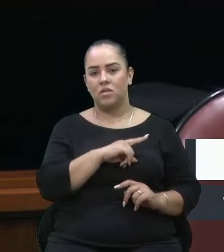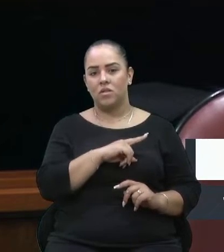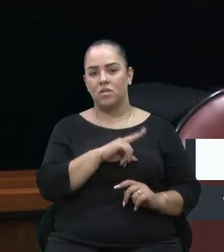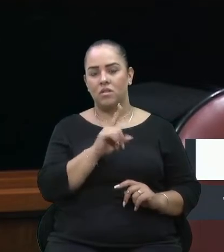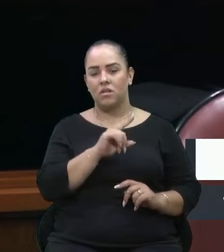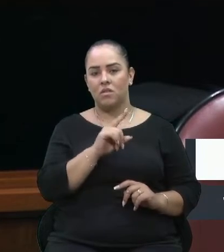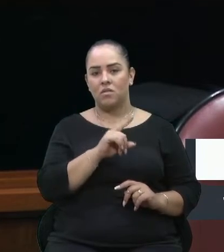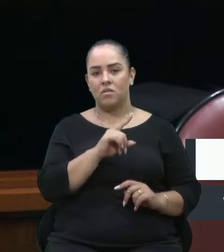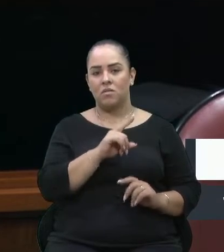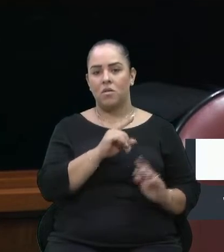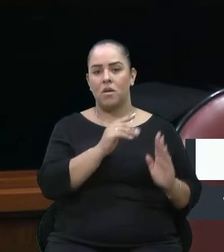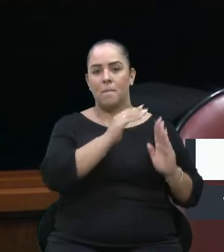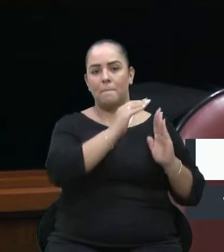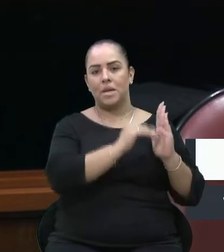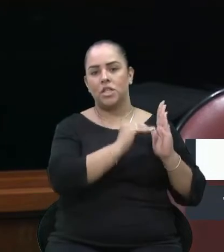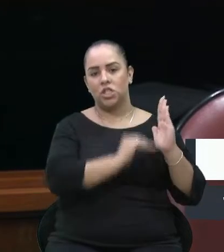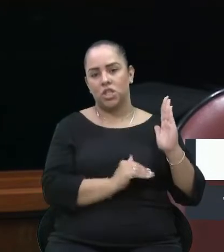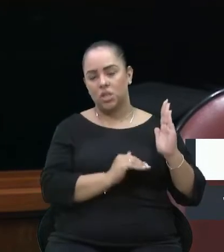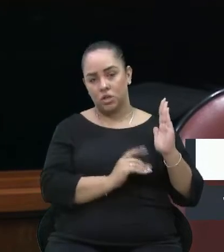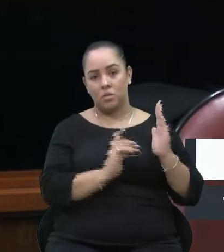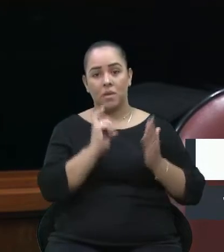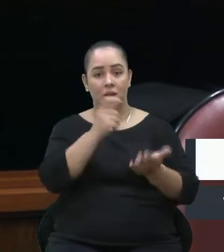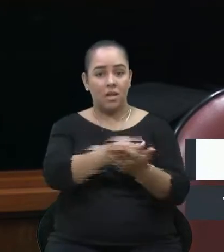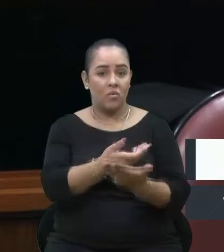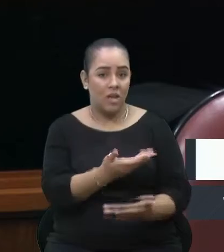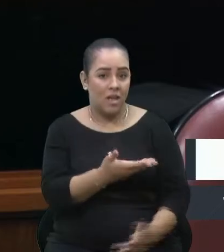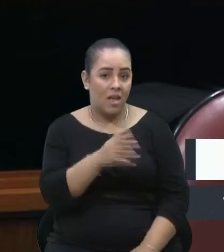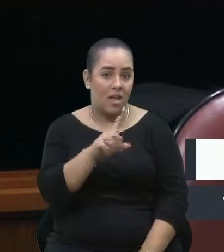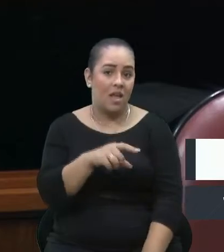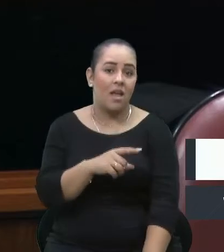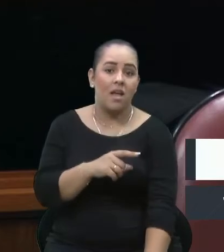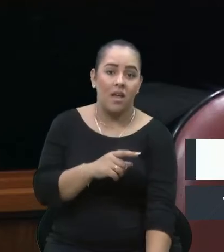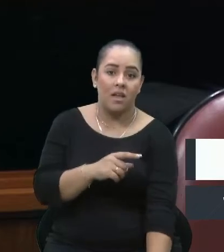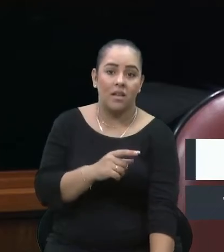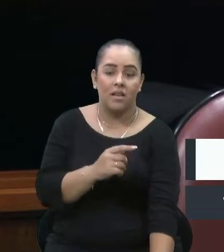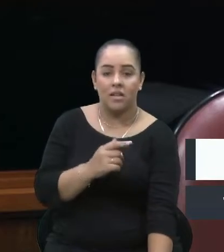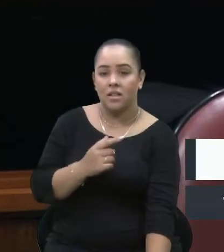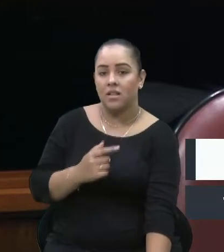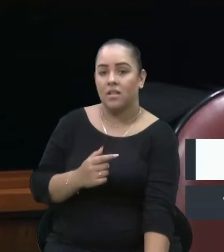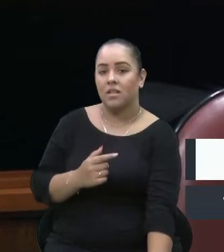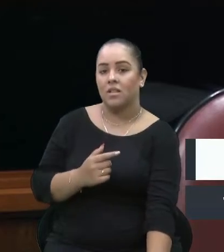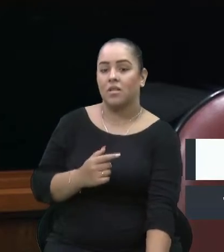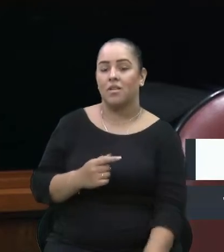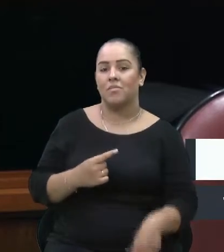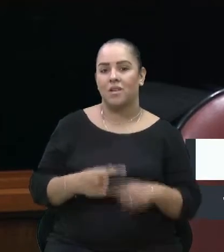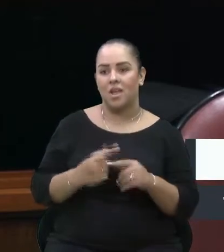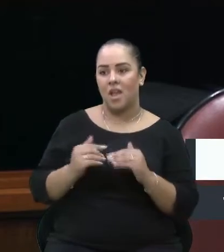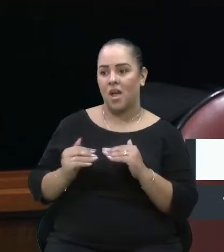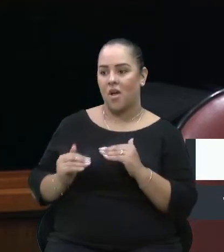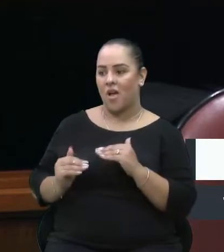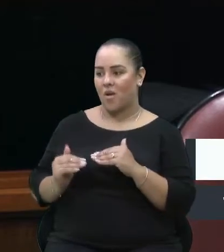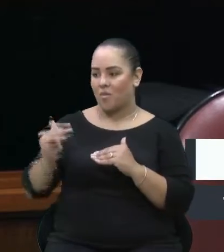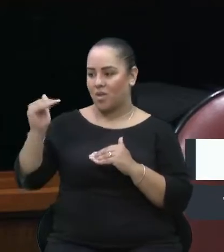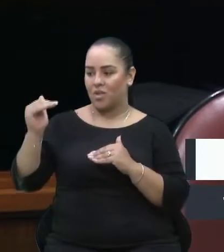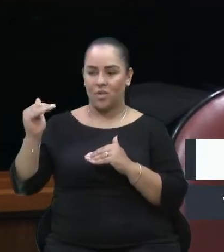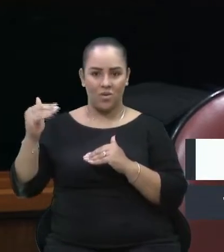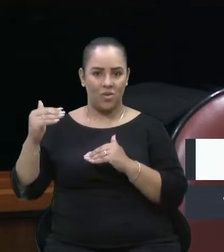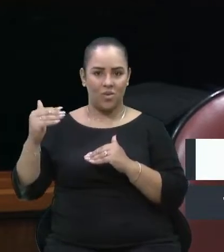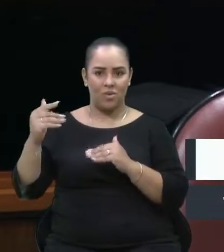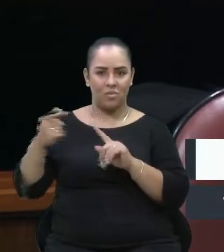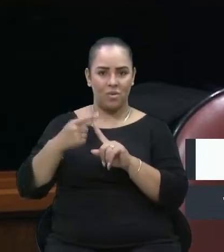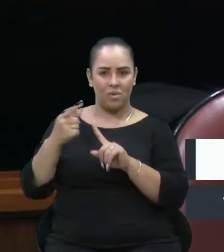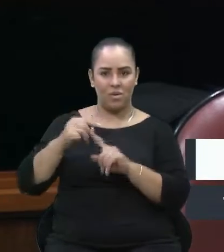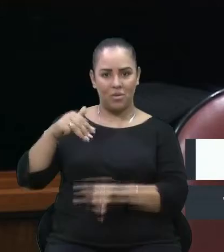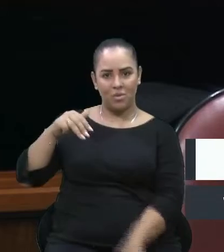baixando a passagem, essa passagem é uma passagem que foi aumentada agora dia 1º de